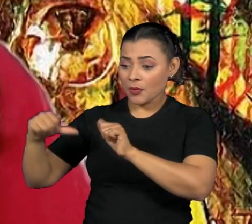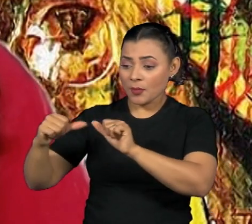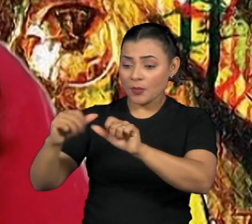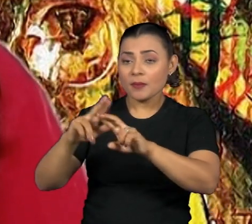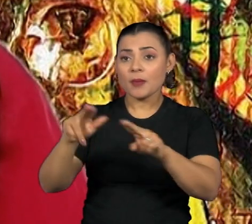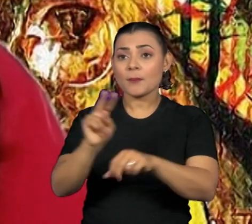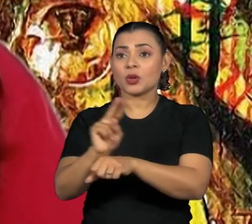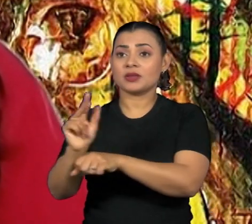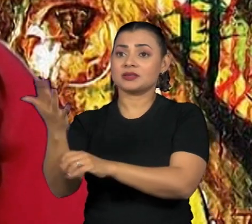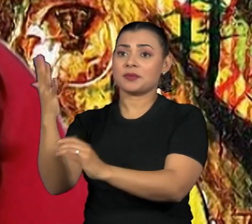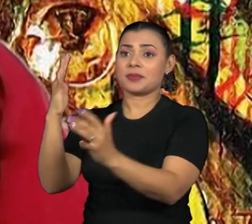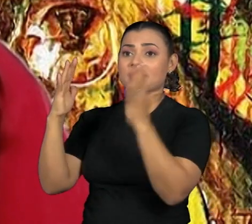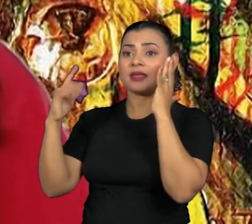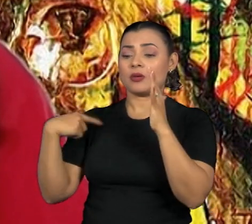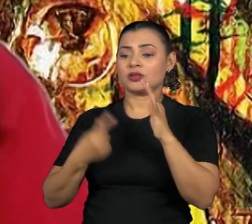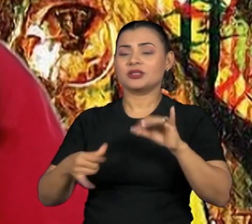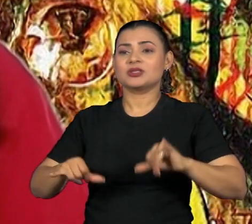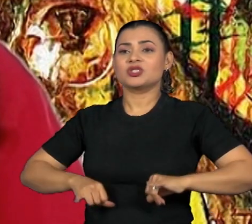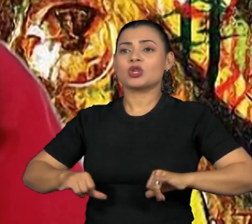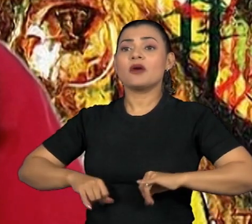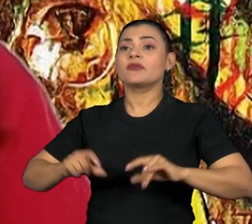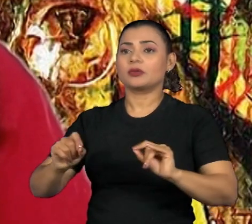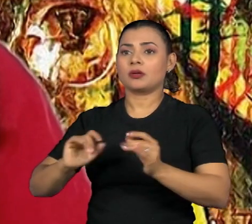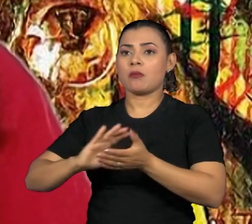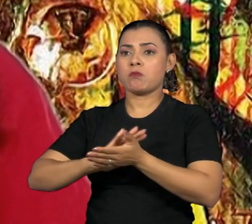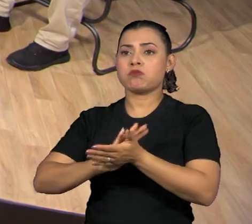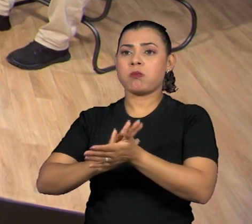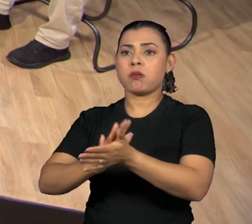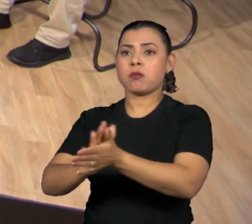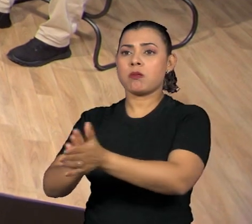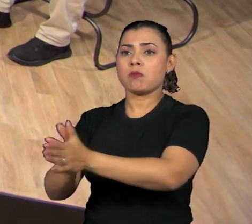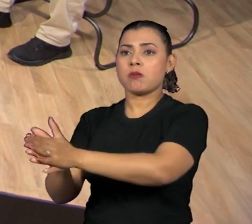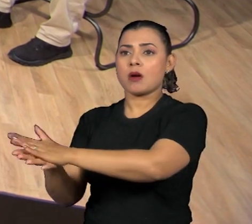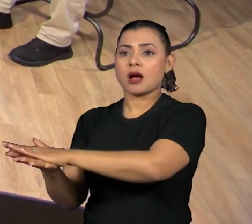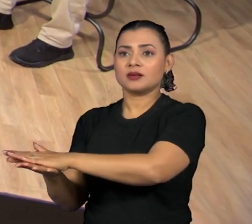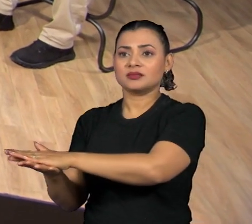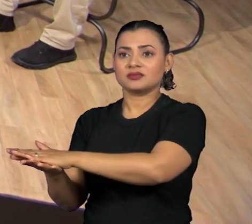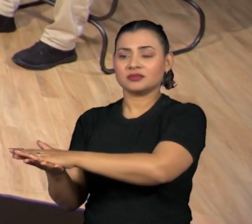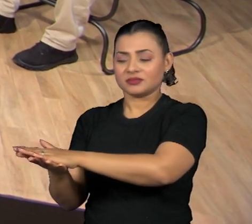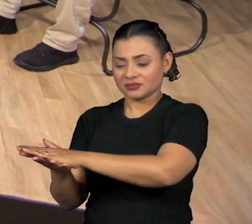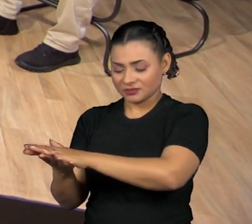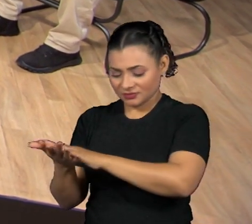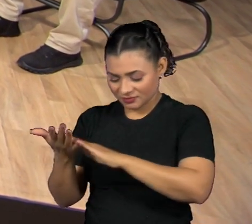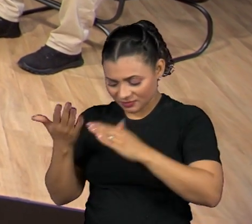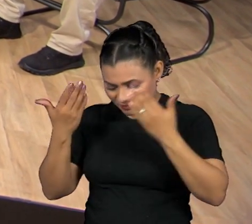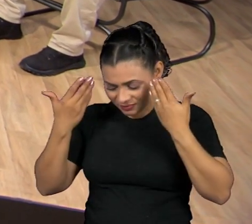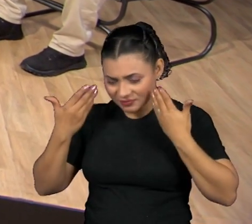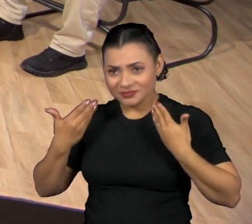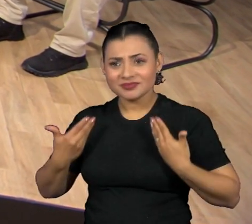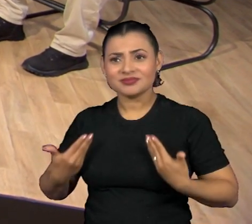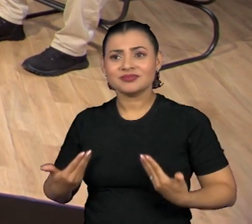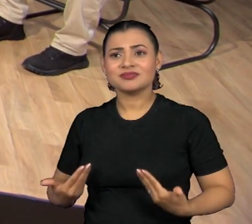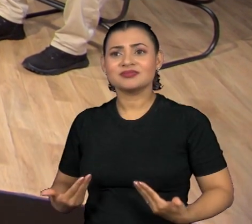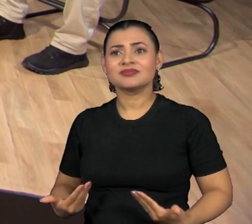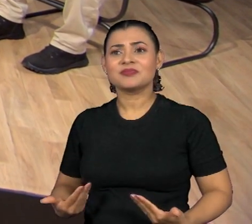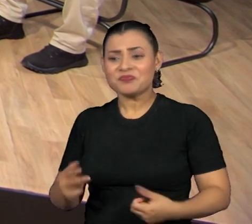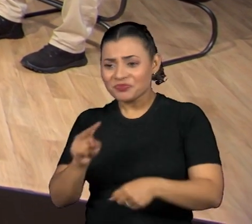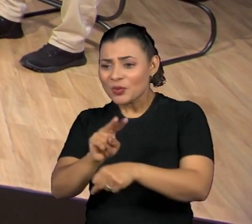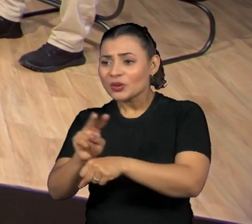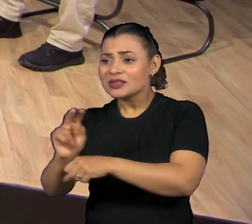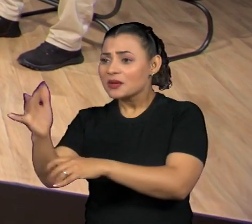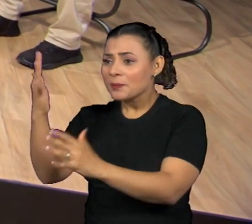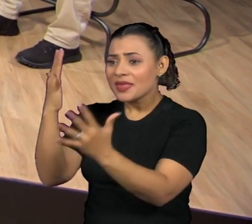ambiental, a gente sofre com genocídio. O genocídio é aquele que mata a carne. Dentro desse processo de proteção